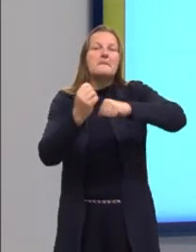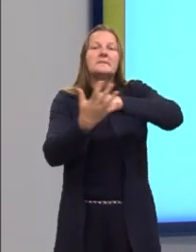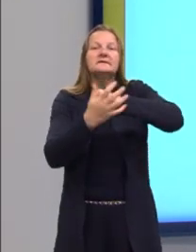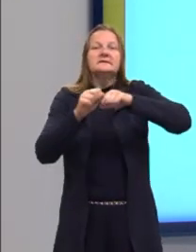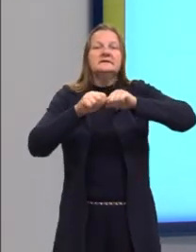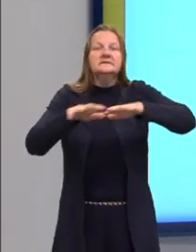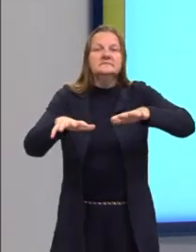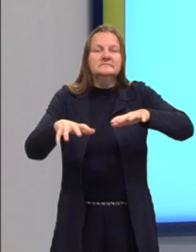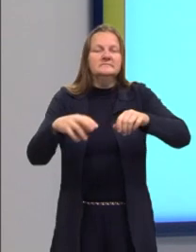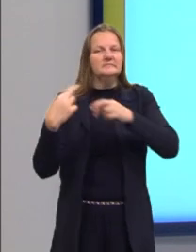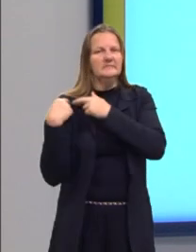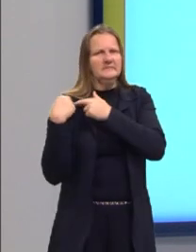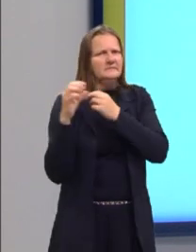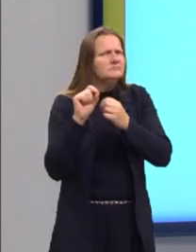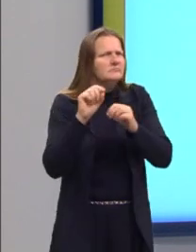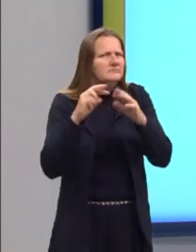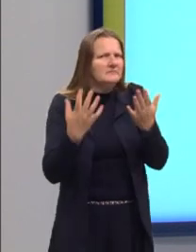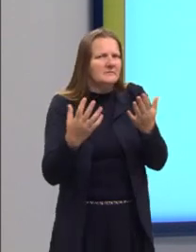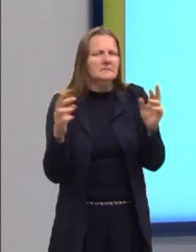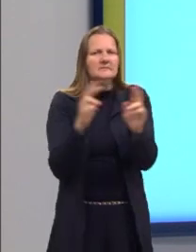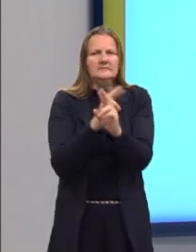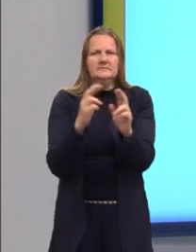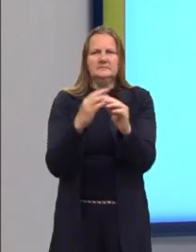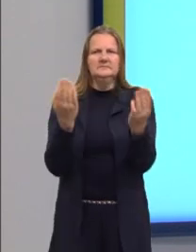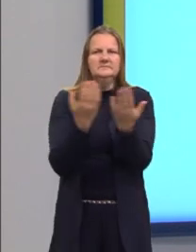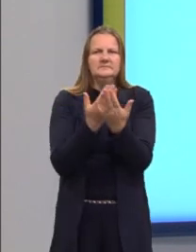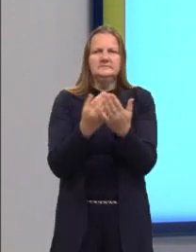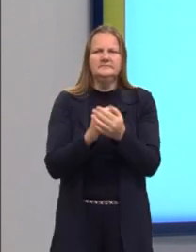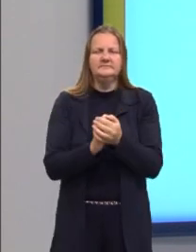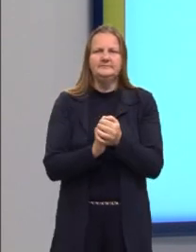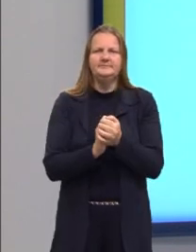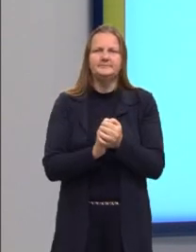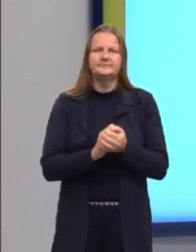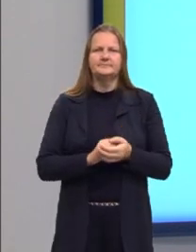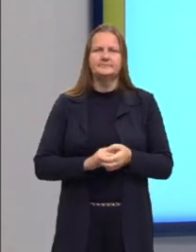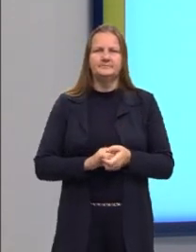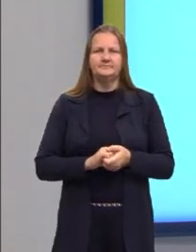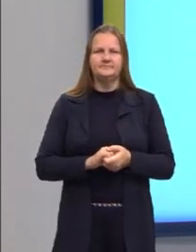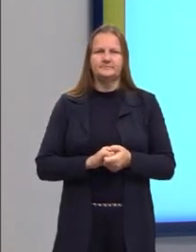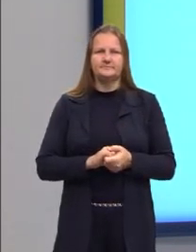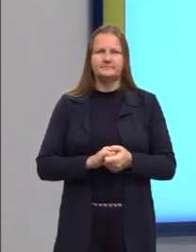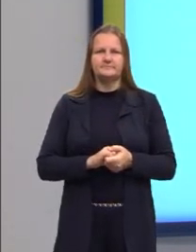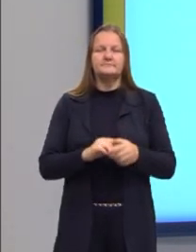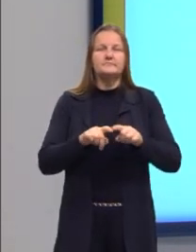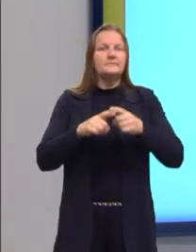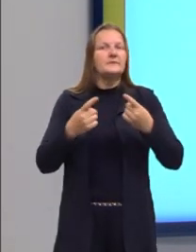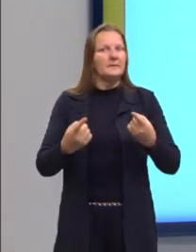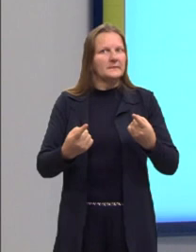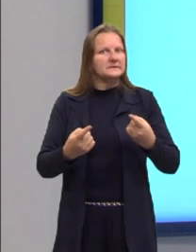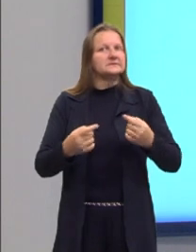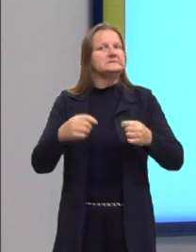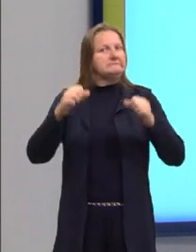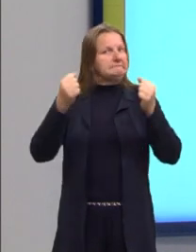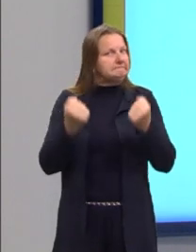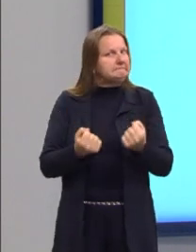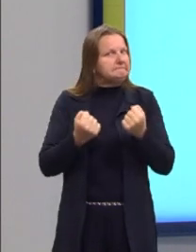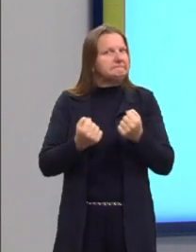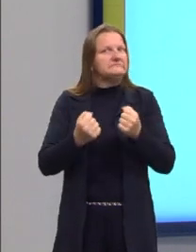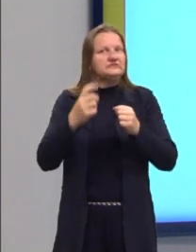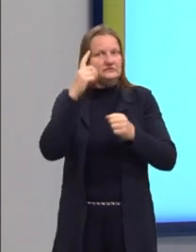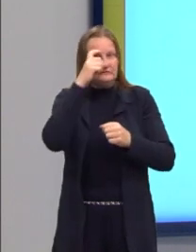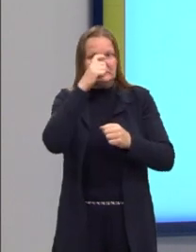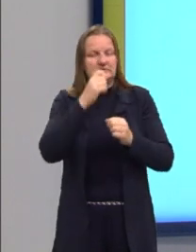Ainda não se tem uma relação direta com o Brexit, mas pode ter uma relação bem pesada com o Brexit.